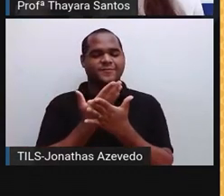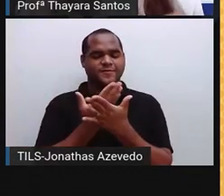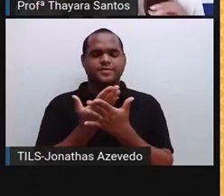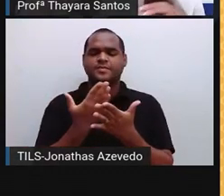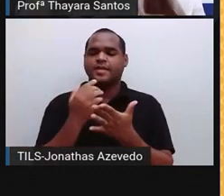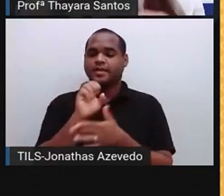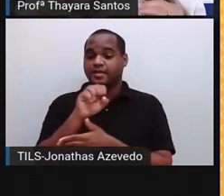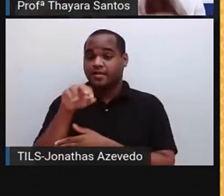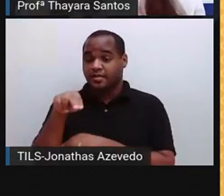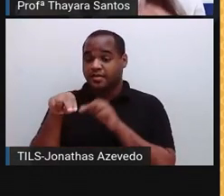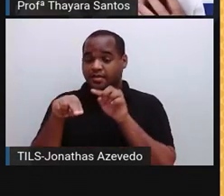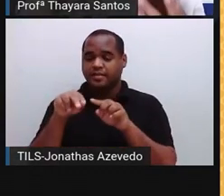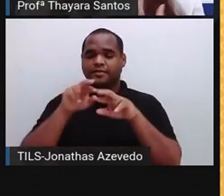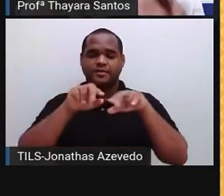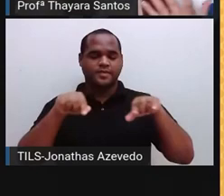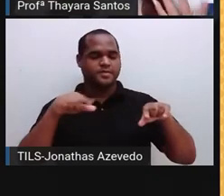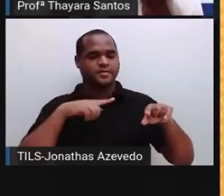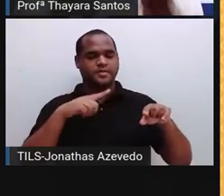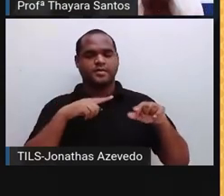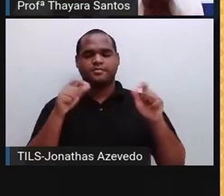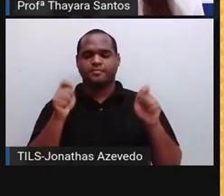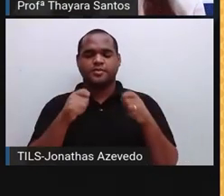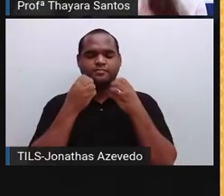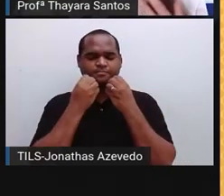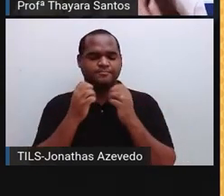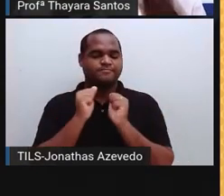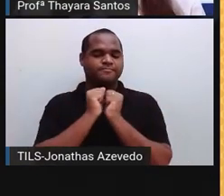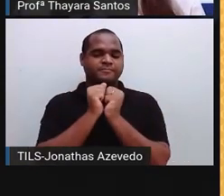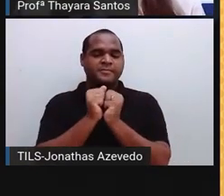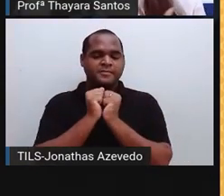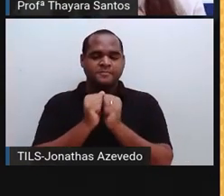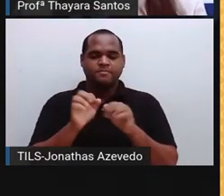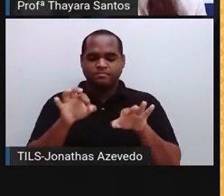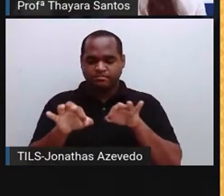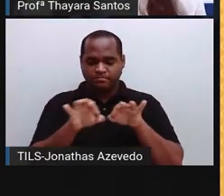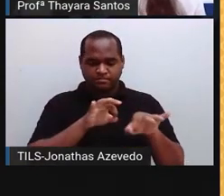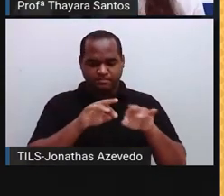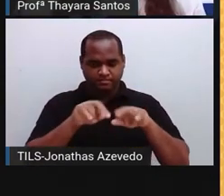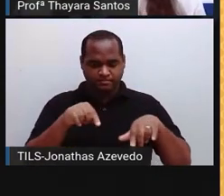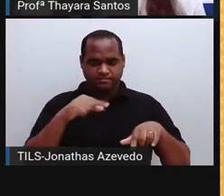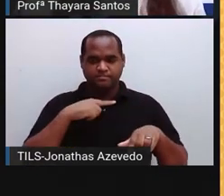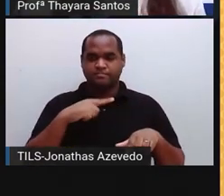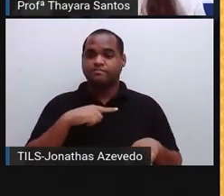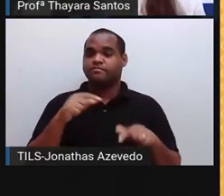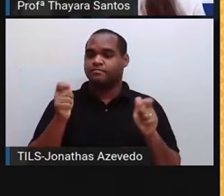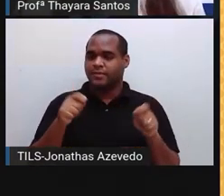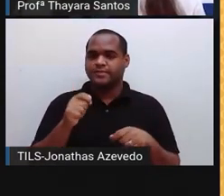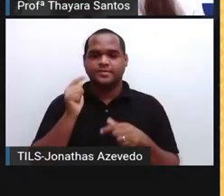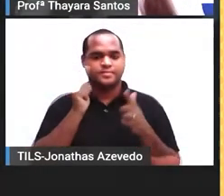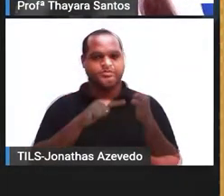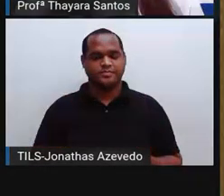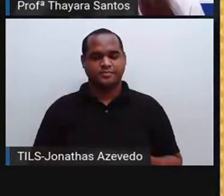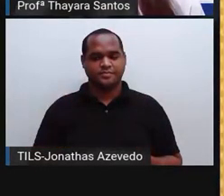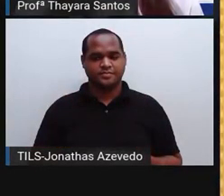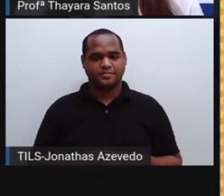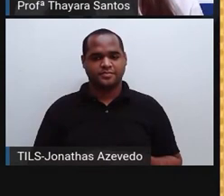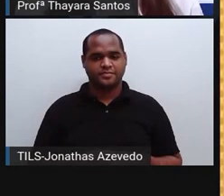sistema nervoso são vários órgãos que funcionam juntos para executar alguma função que a gente vai descobrir qual é.